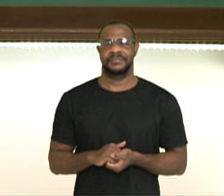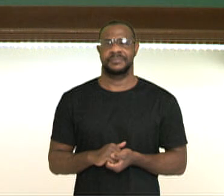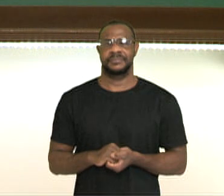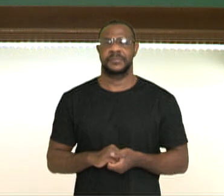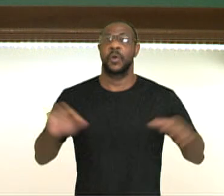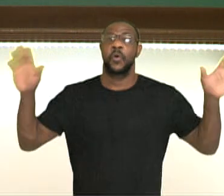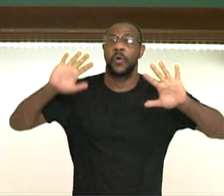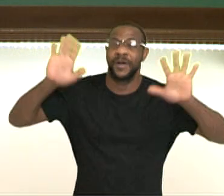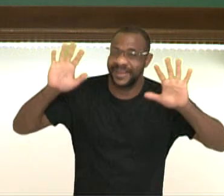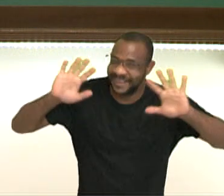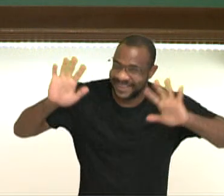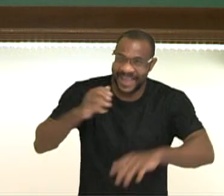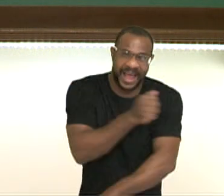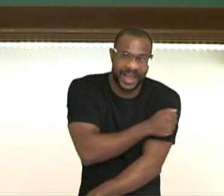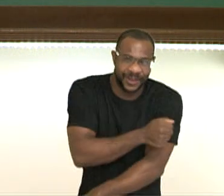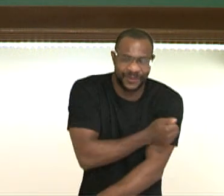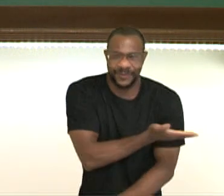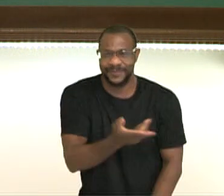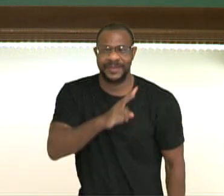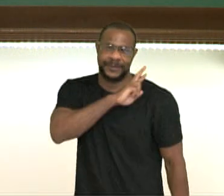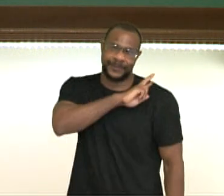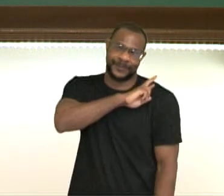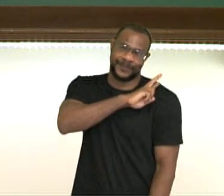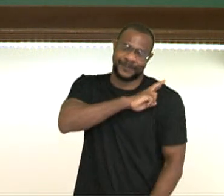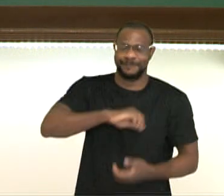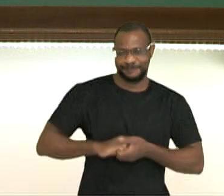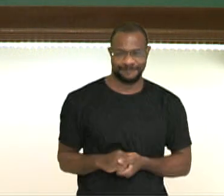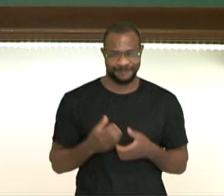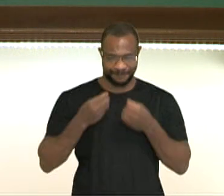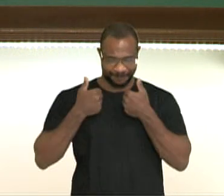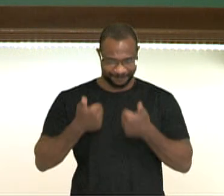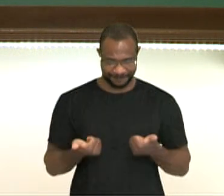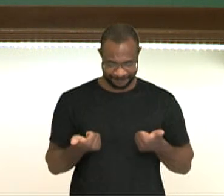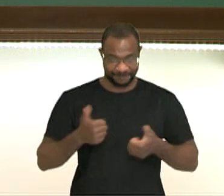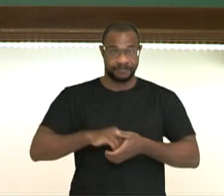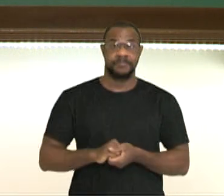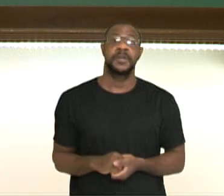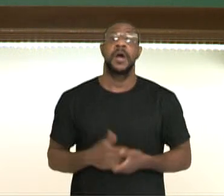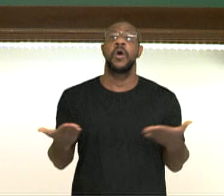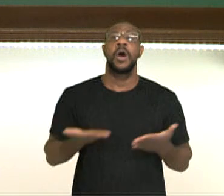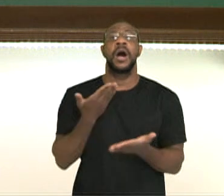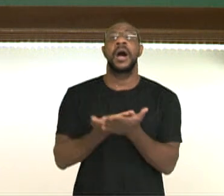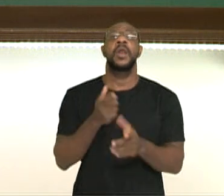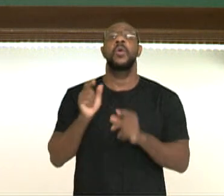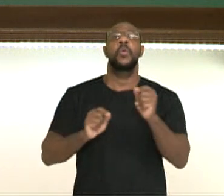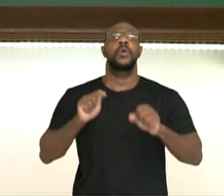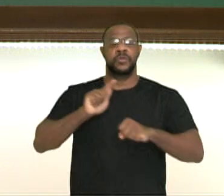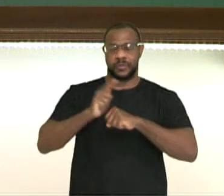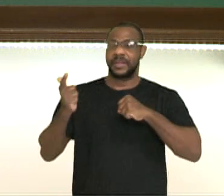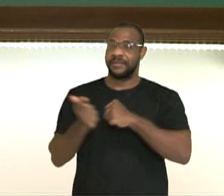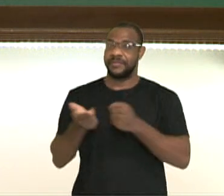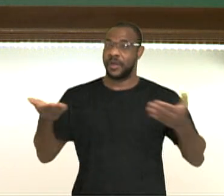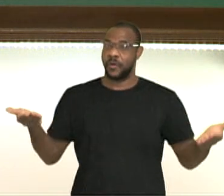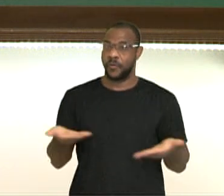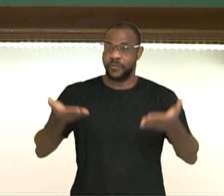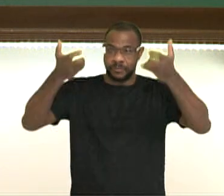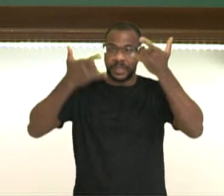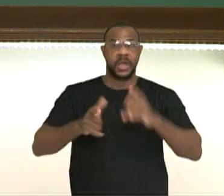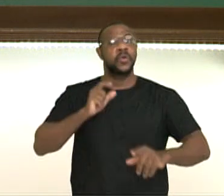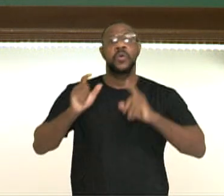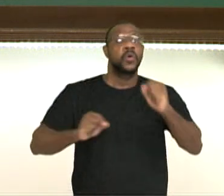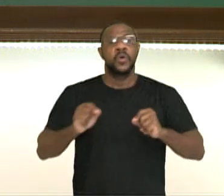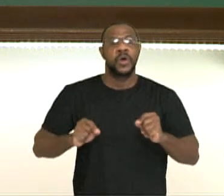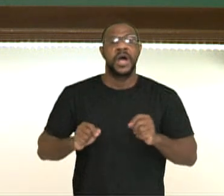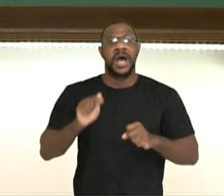Olá, queridos alunos da segunda série do Ensino Médio. Estamos aqui para uma aula de geografia e vamos falar sobre a